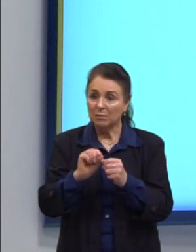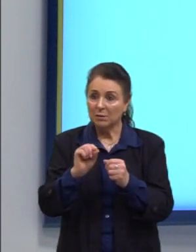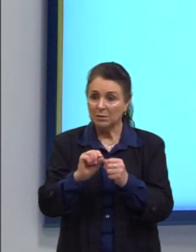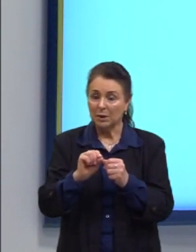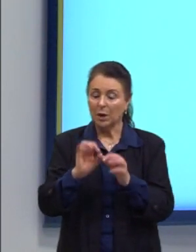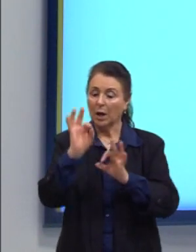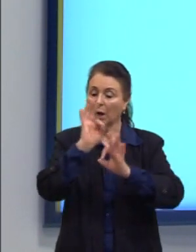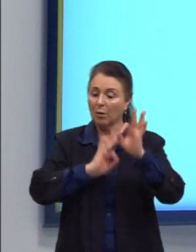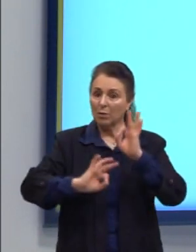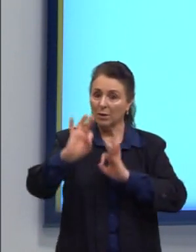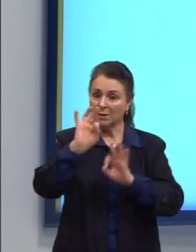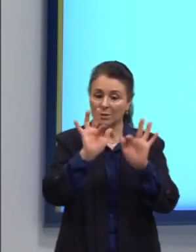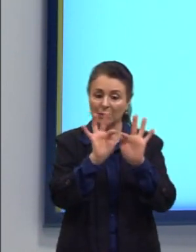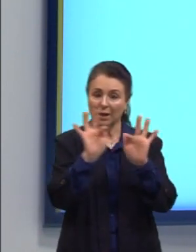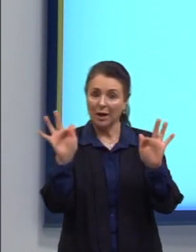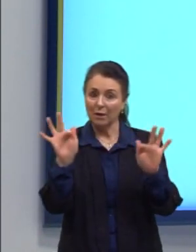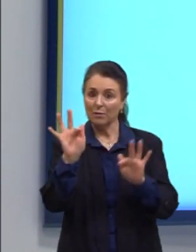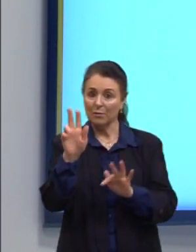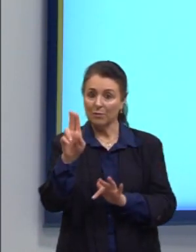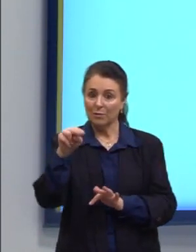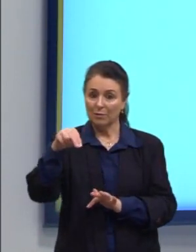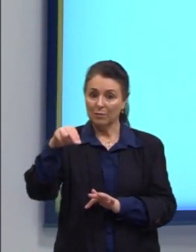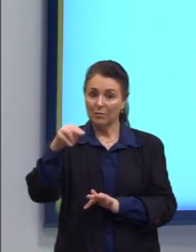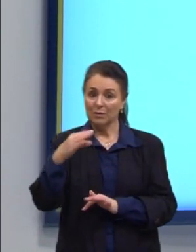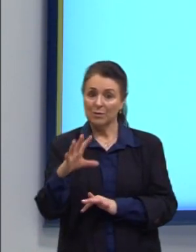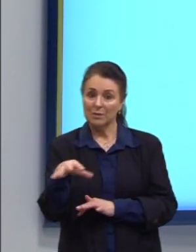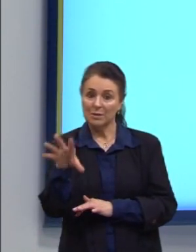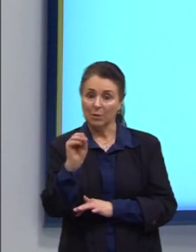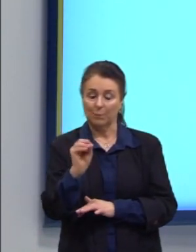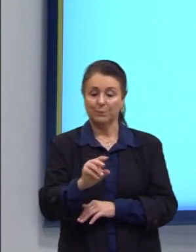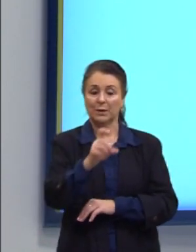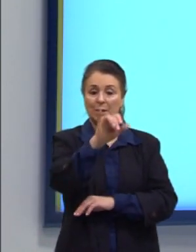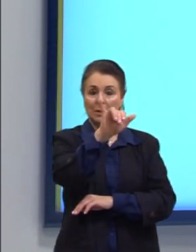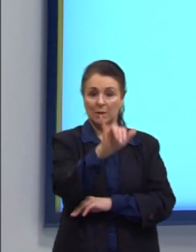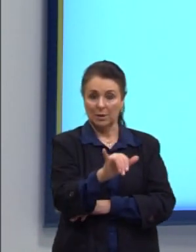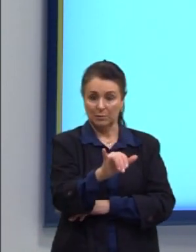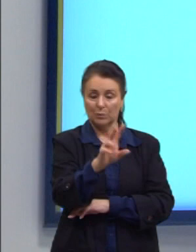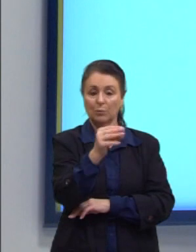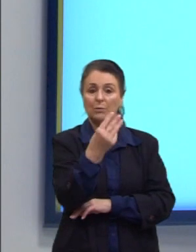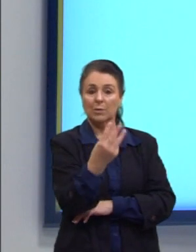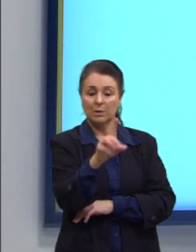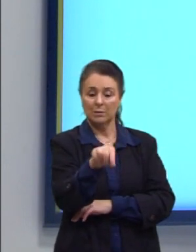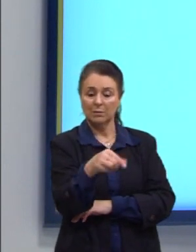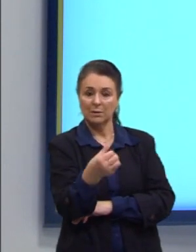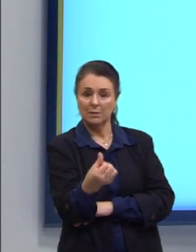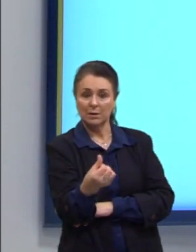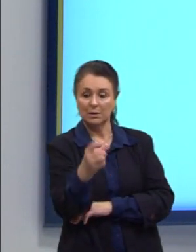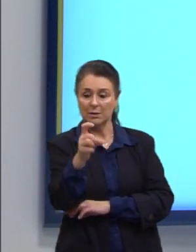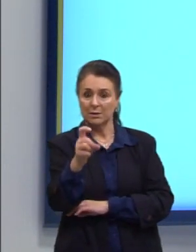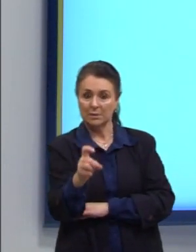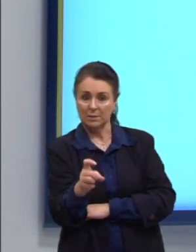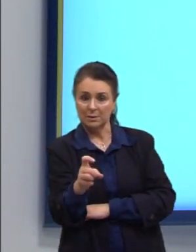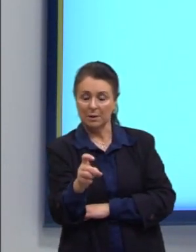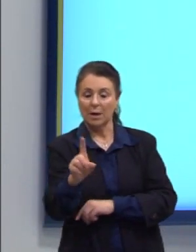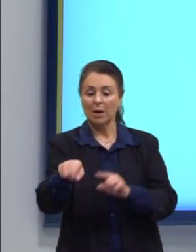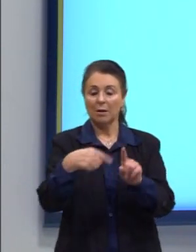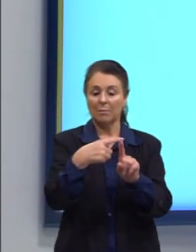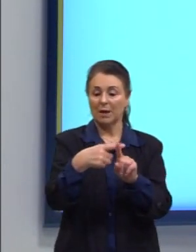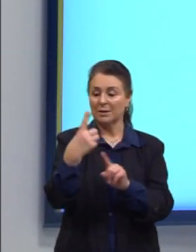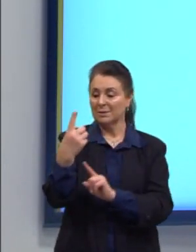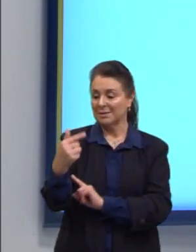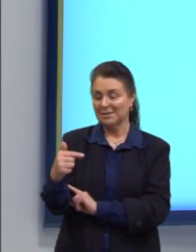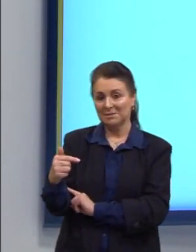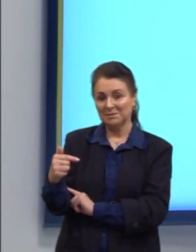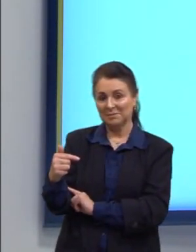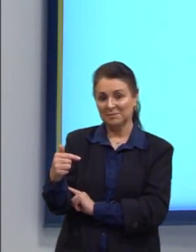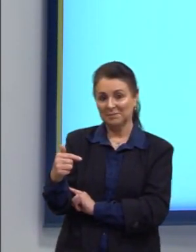montar a nossa função. O Y, ele é igual a 3,6X mais 17.